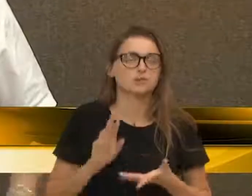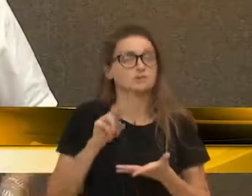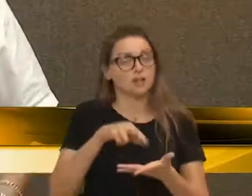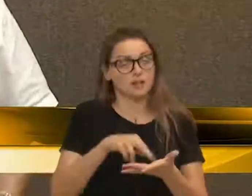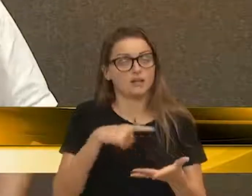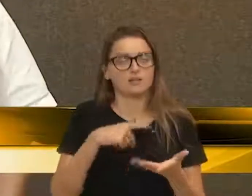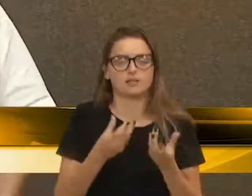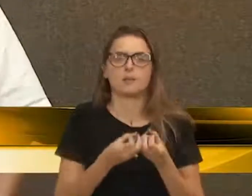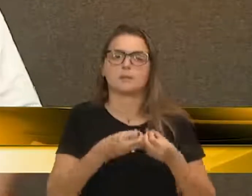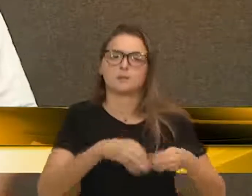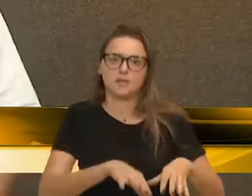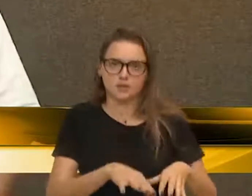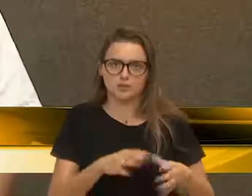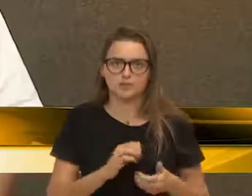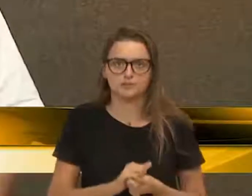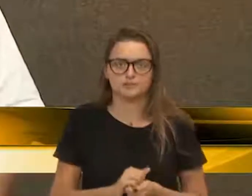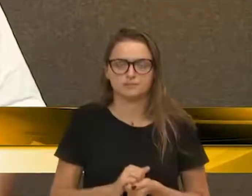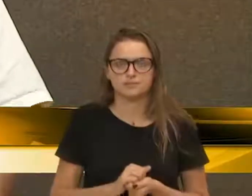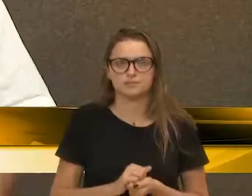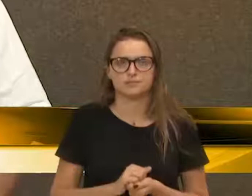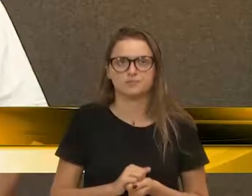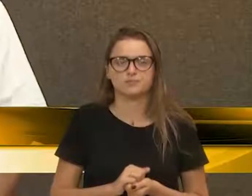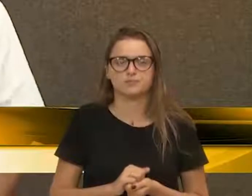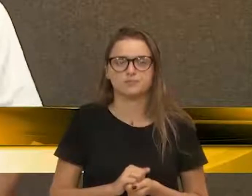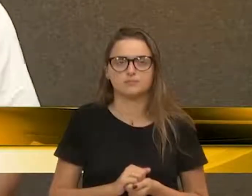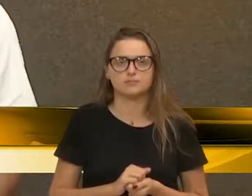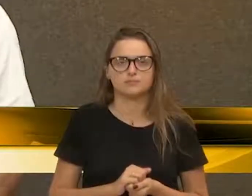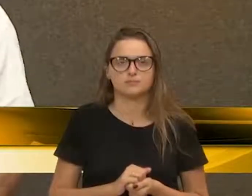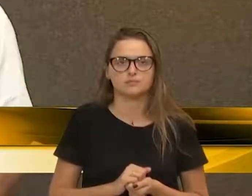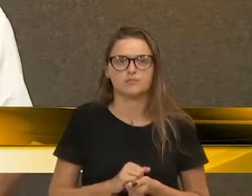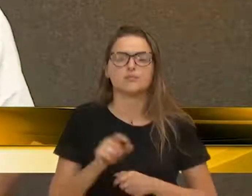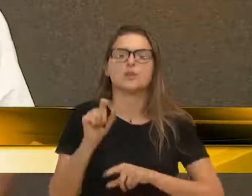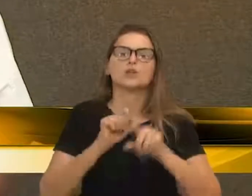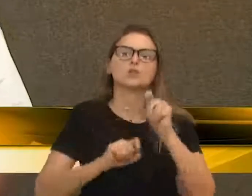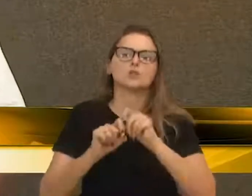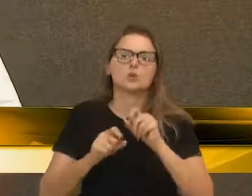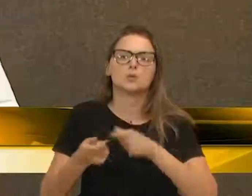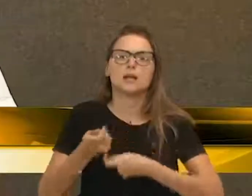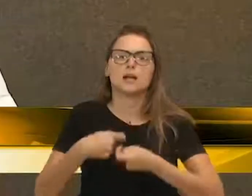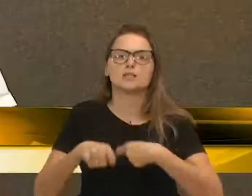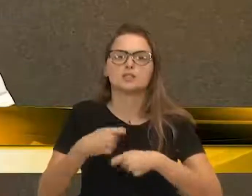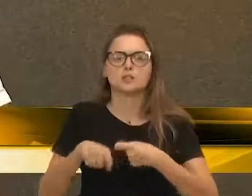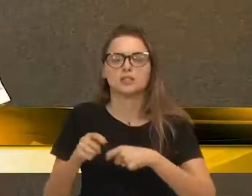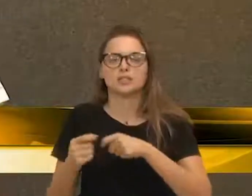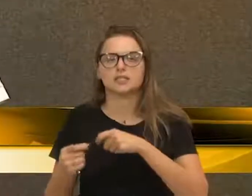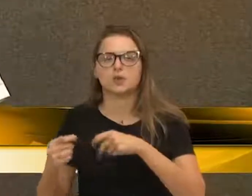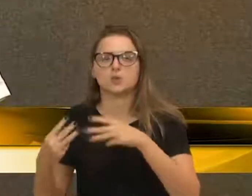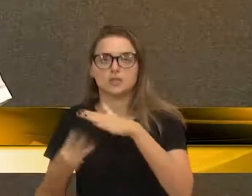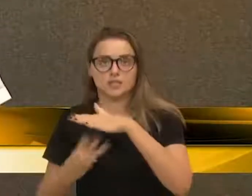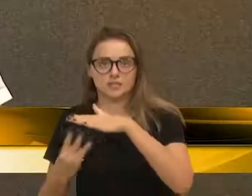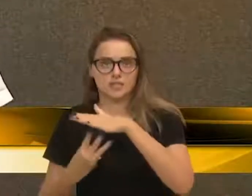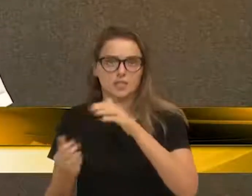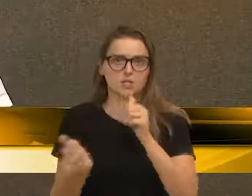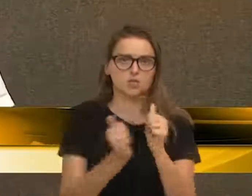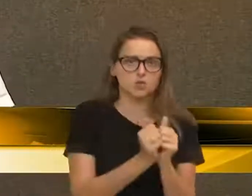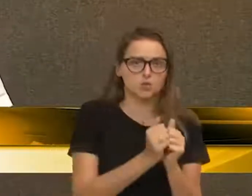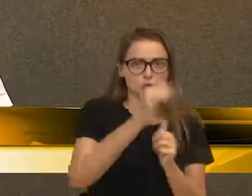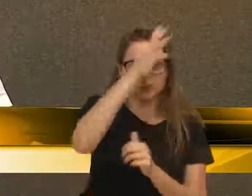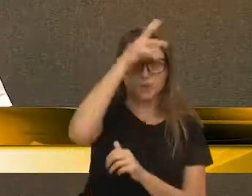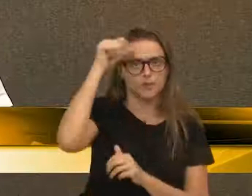sendo prejudicada. Então, essa questão da gestão compartilhada não passa de um eufemismo.